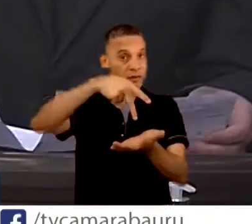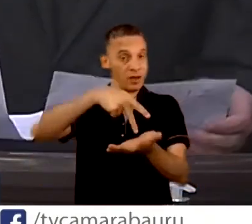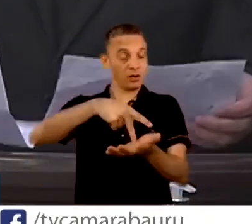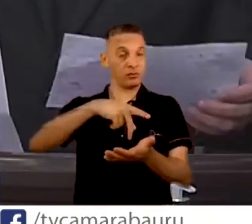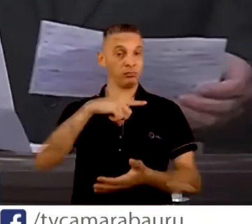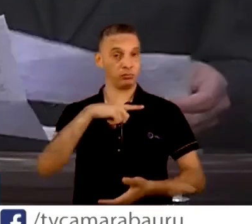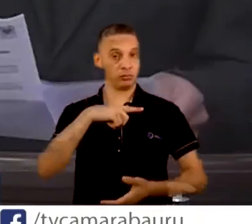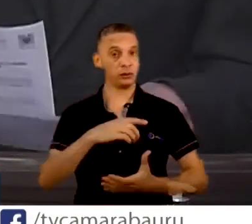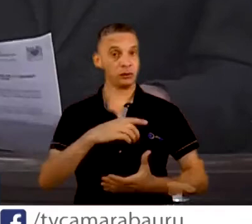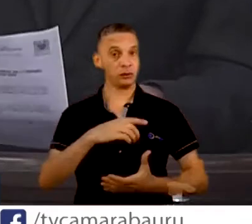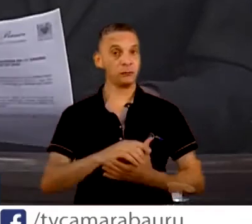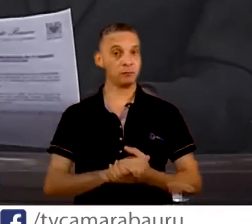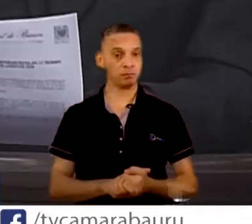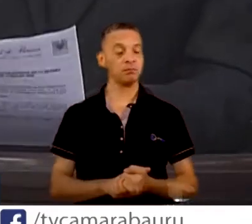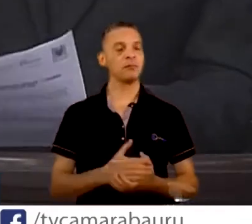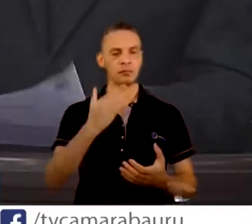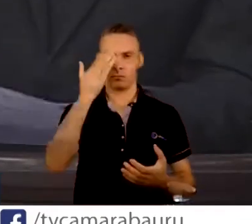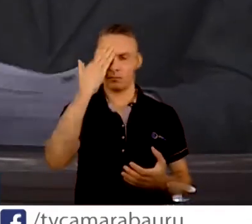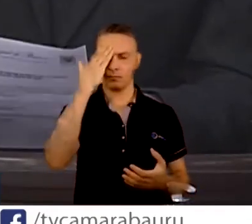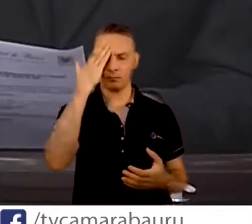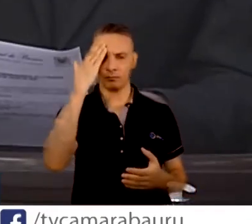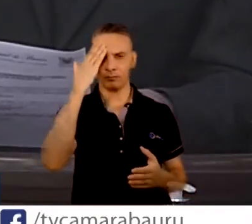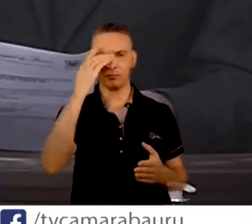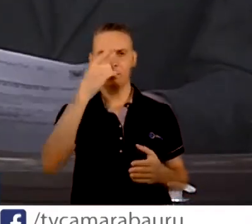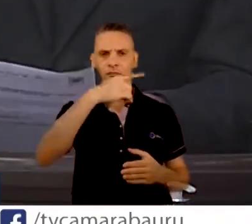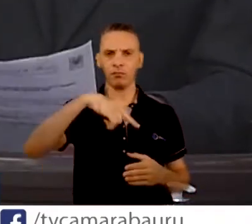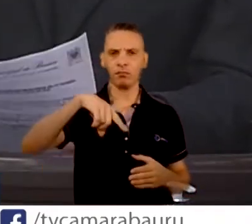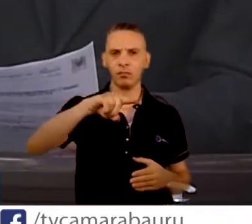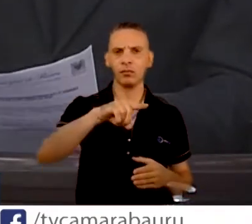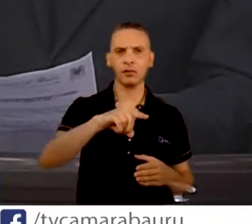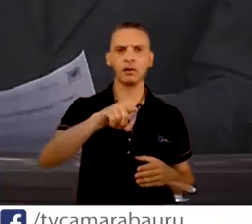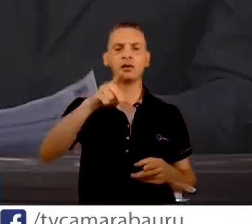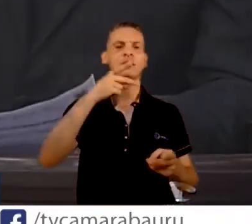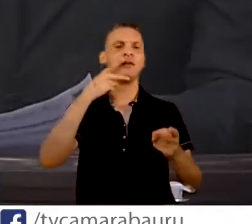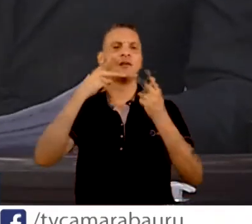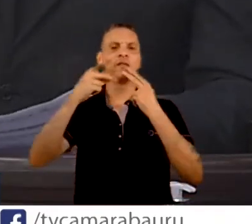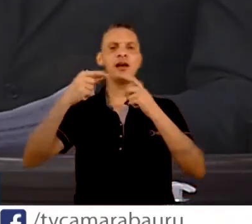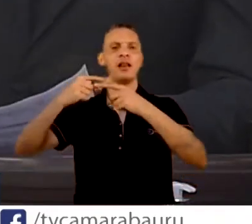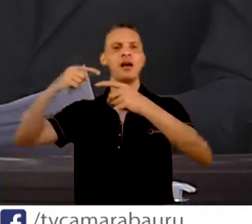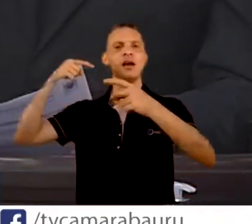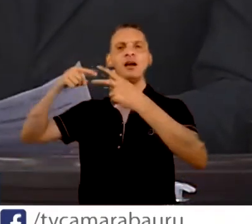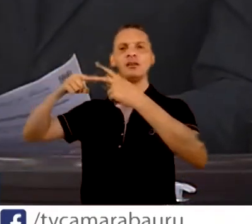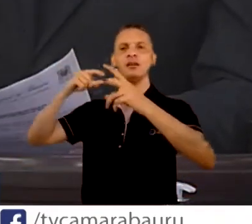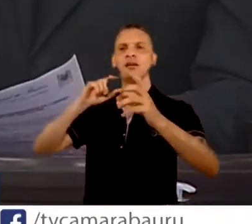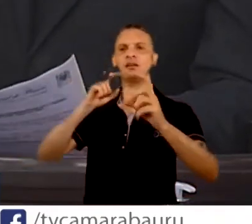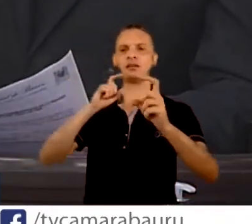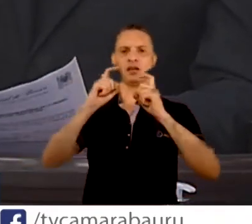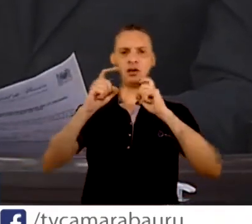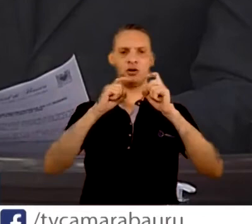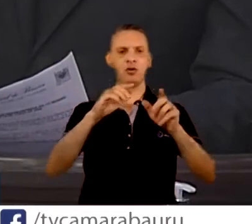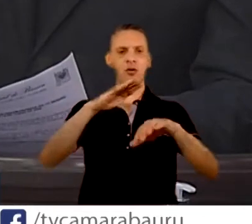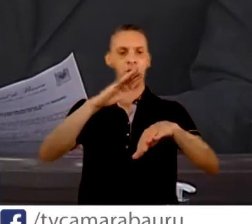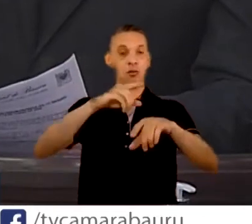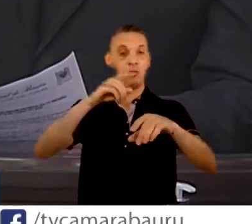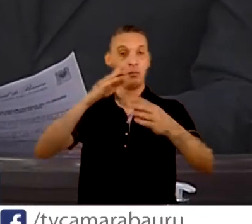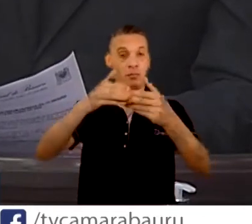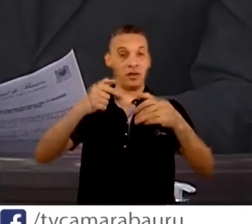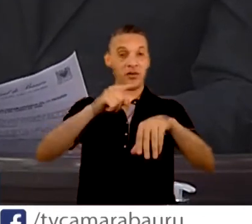Em decorrência até dessas falas das últimas reuniões, nós vamos pedir a prorrogação, inclusive